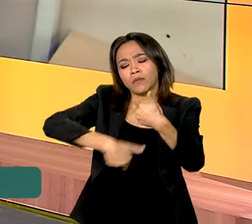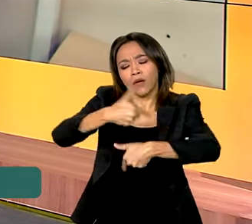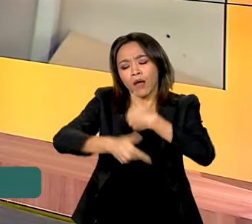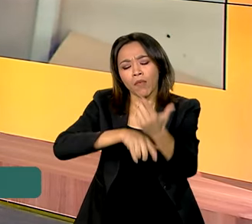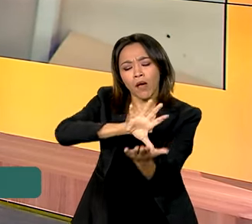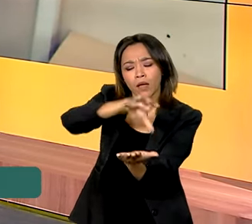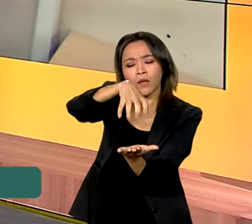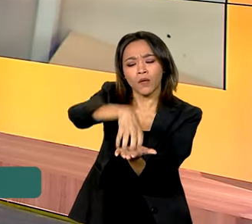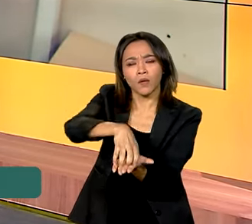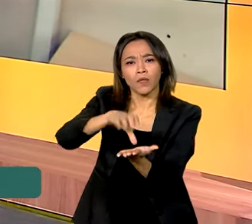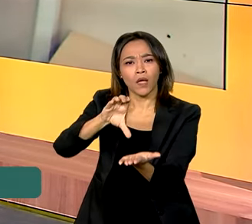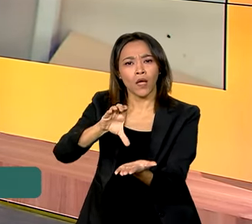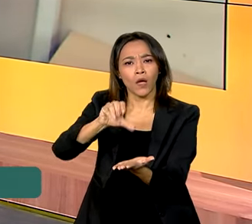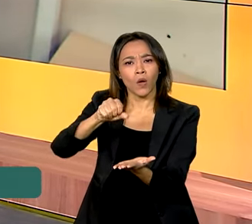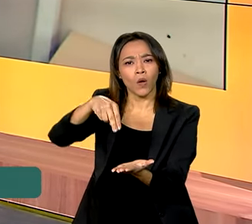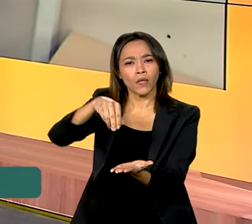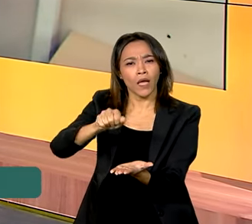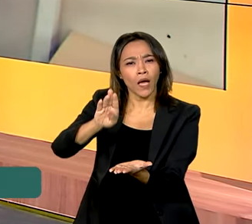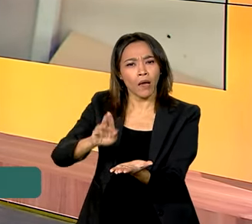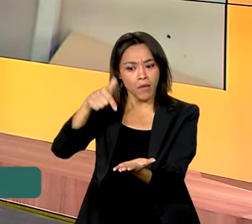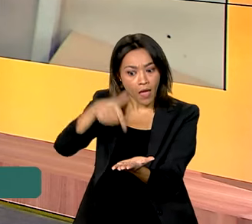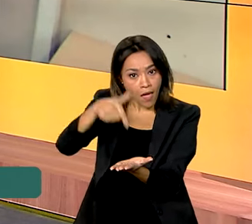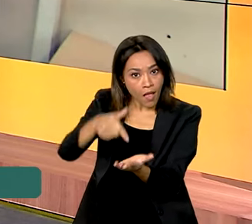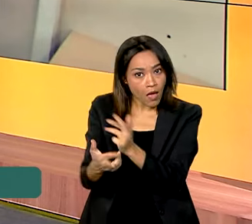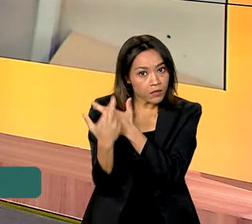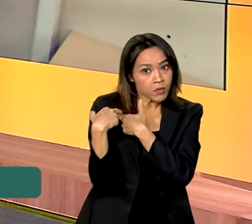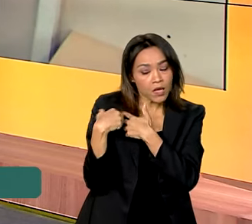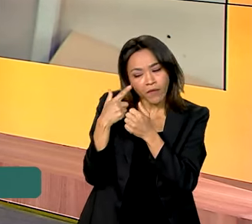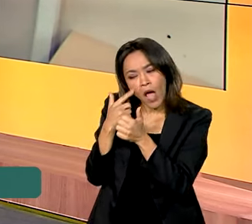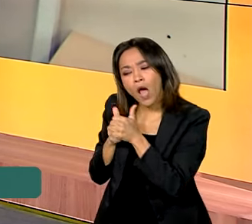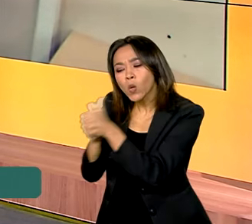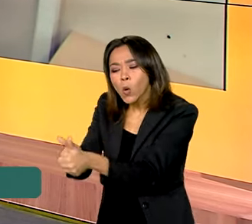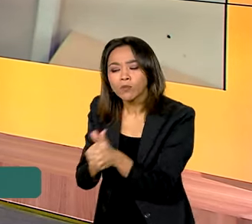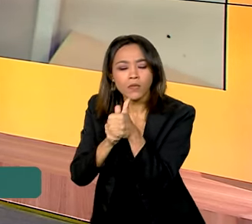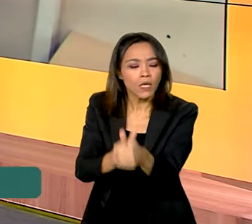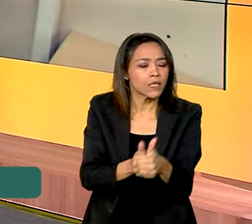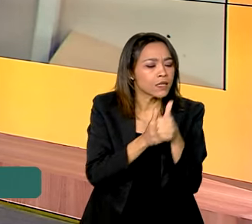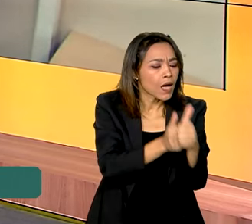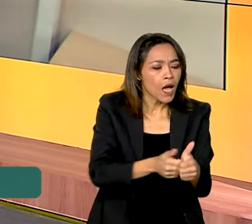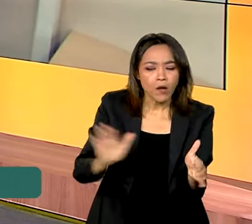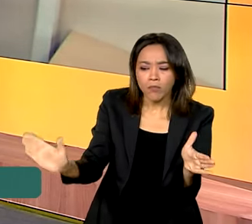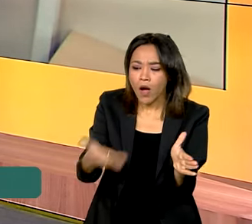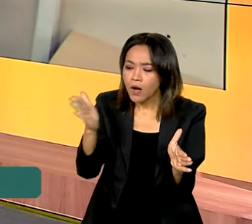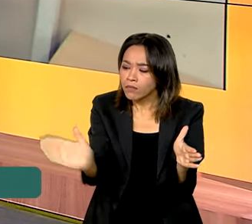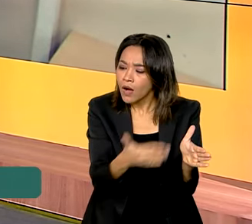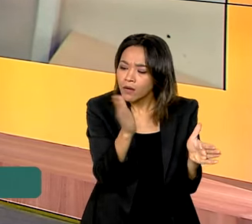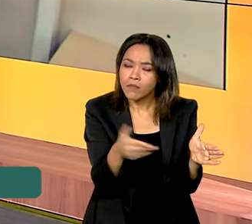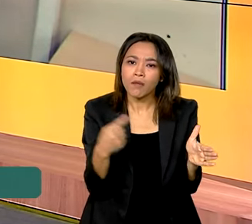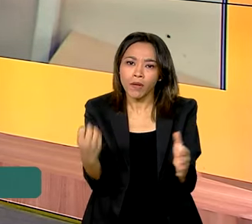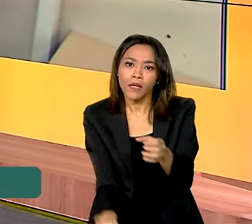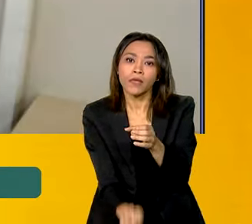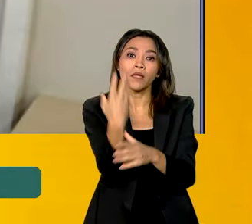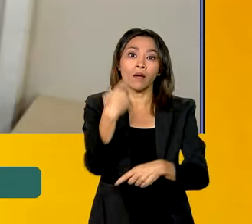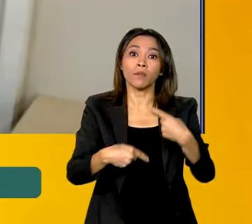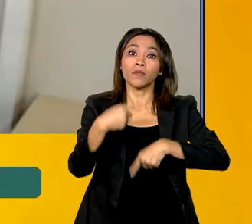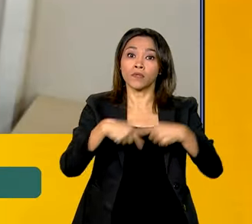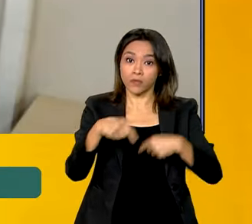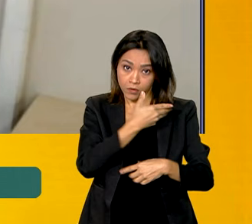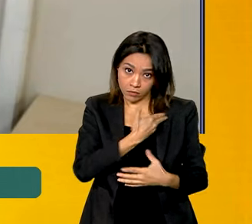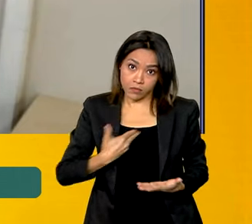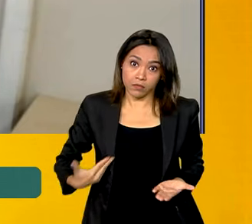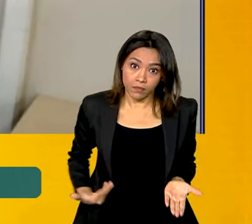acompanhar a safra, por exemplo, para poder formular aí políticas públicas para o governo? Bom, a Conab,